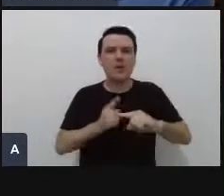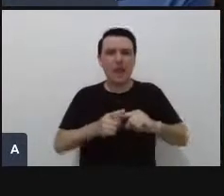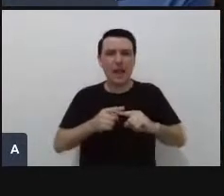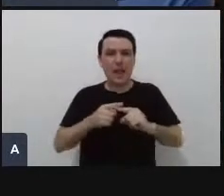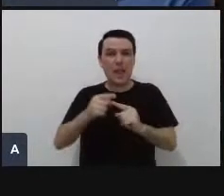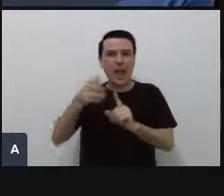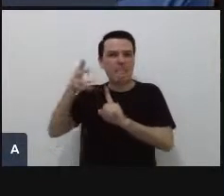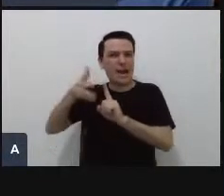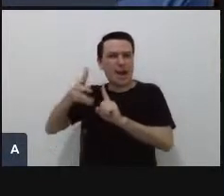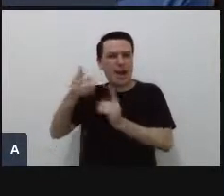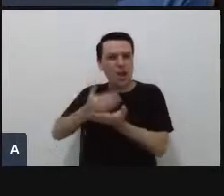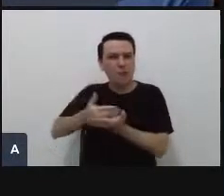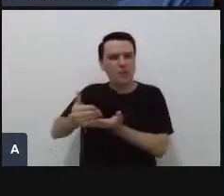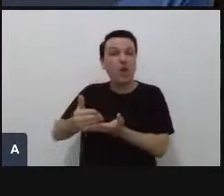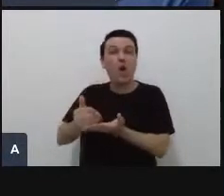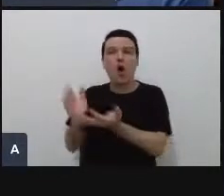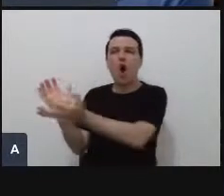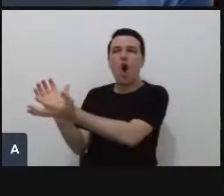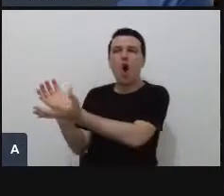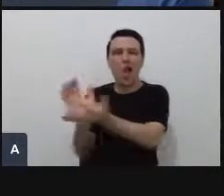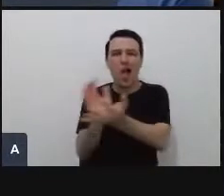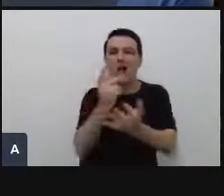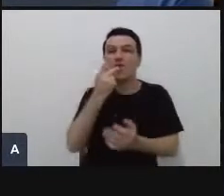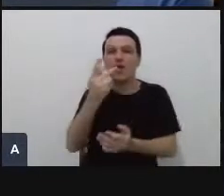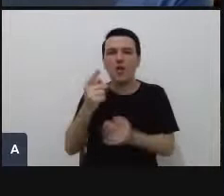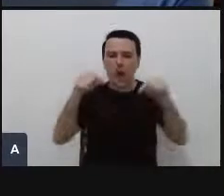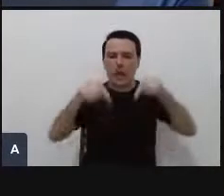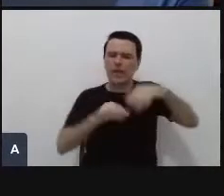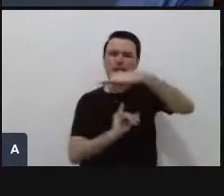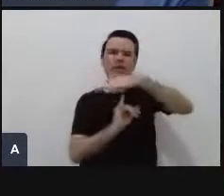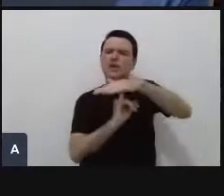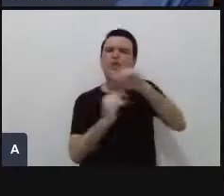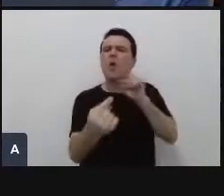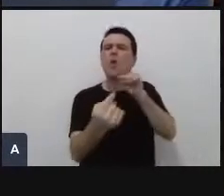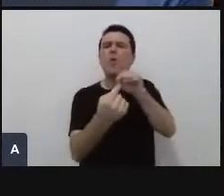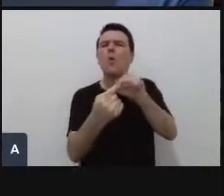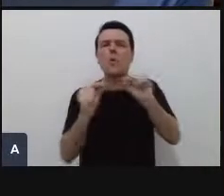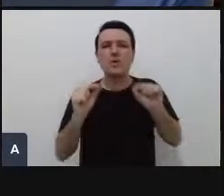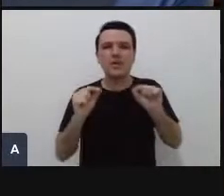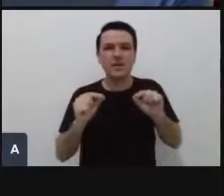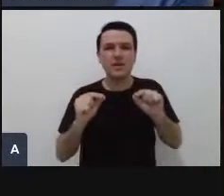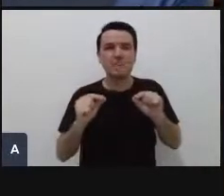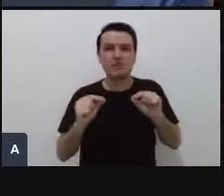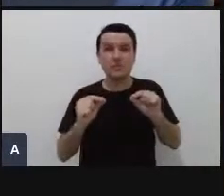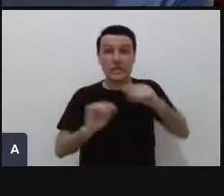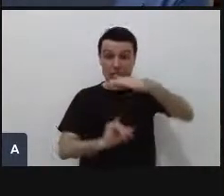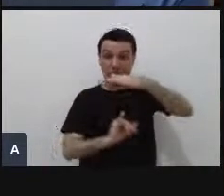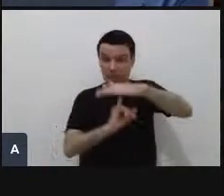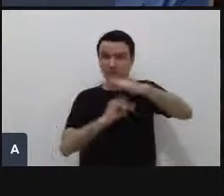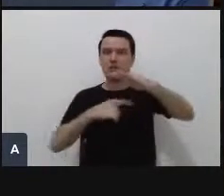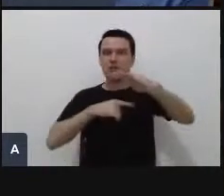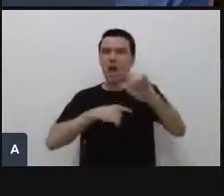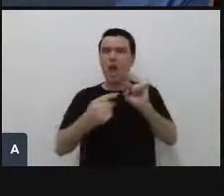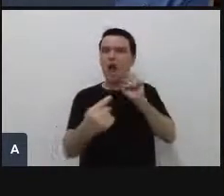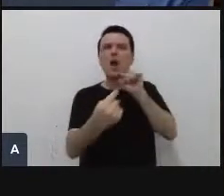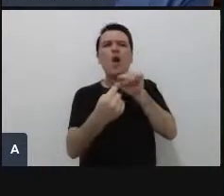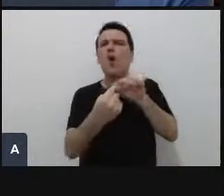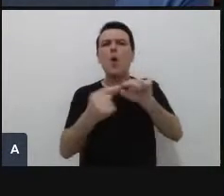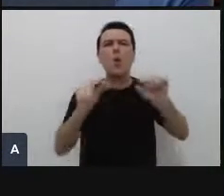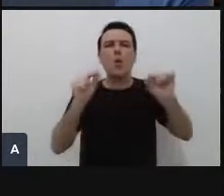os nossos colegas trouxeram a missão do nosso Instituto Federal e está estampado na missão do IFSC fazer,